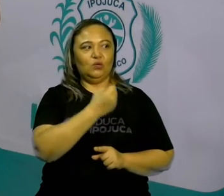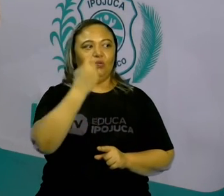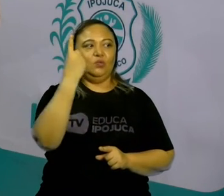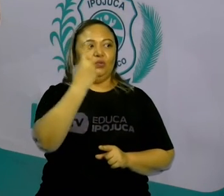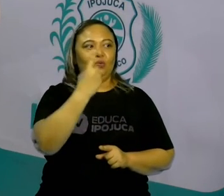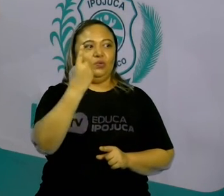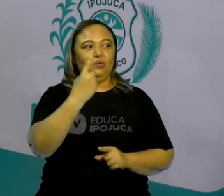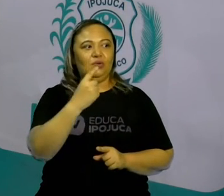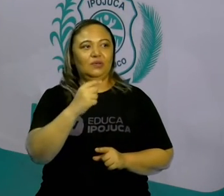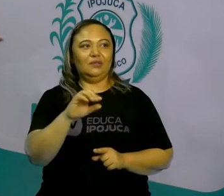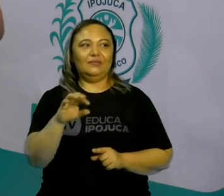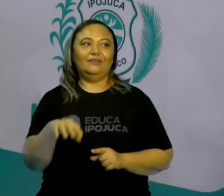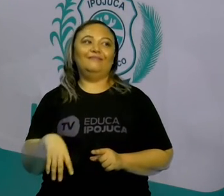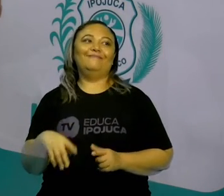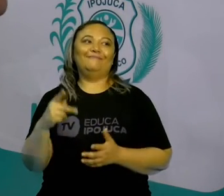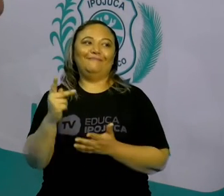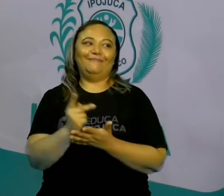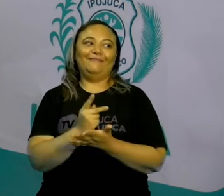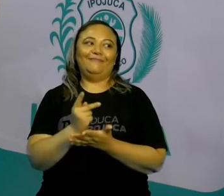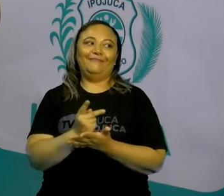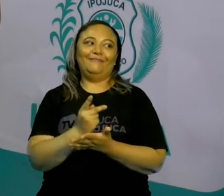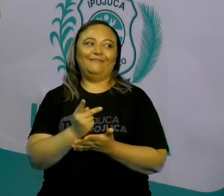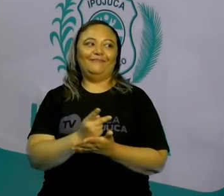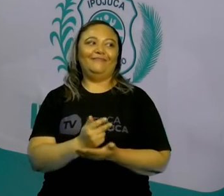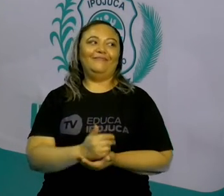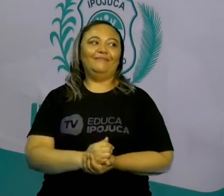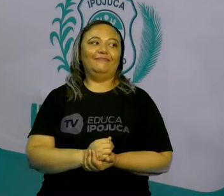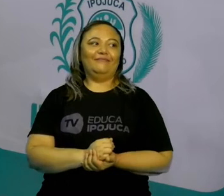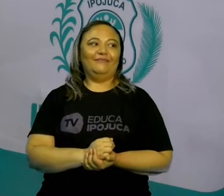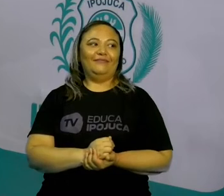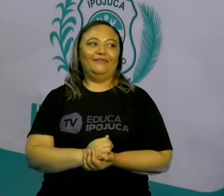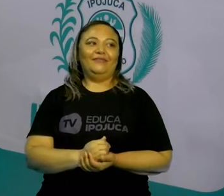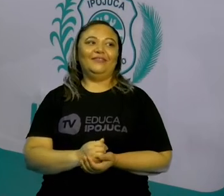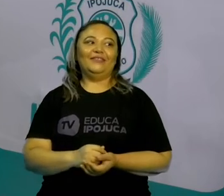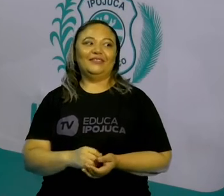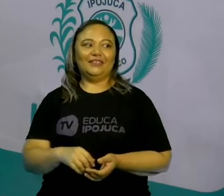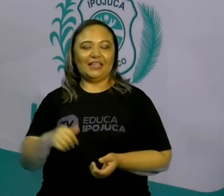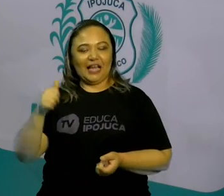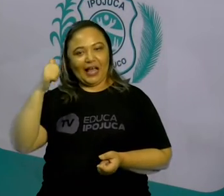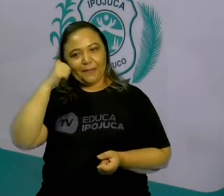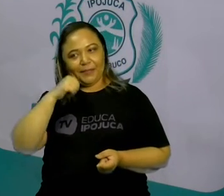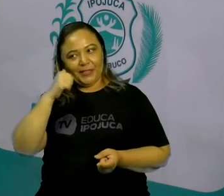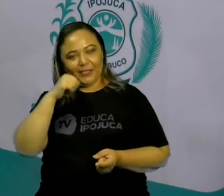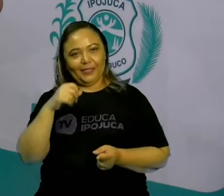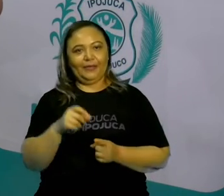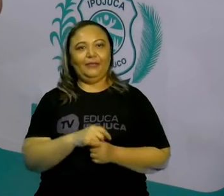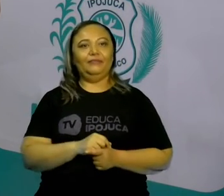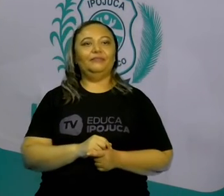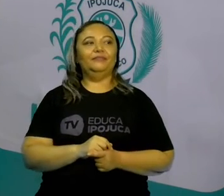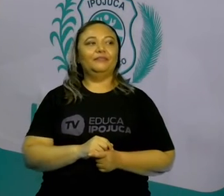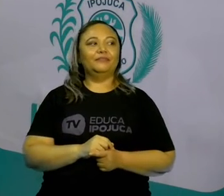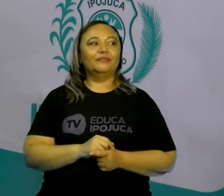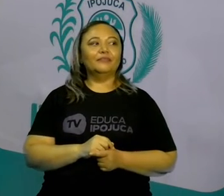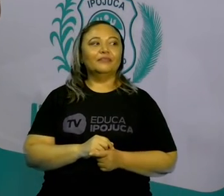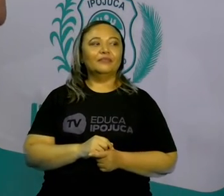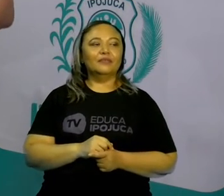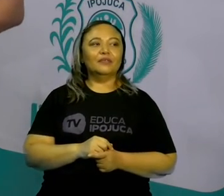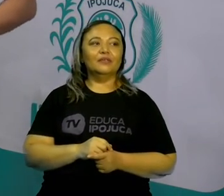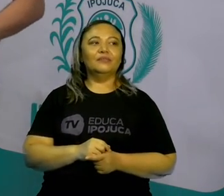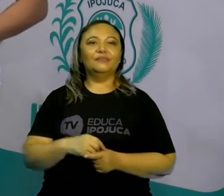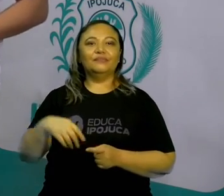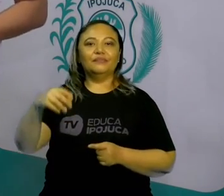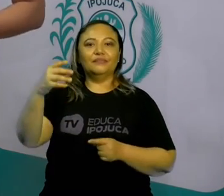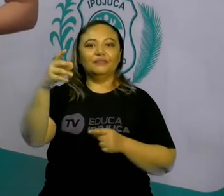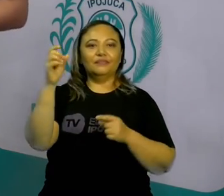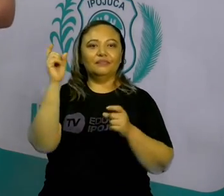não? Ih, Romeu. Não acertou. Vez da Julieta, então. Julieta, qual a chance